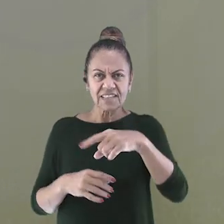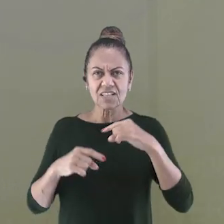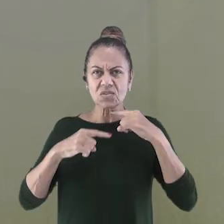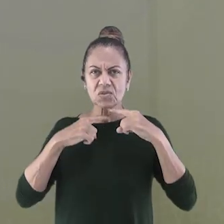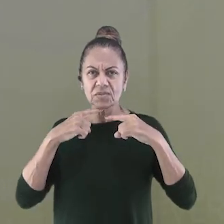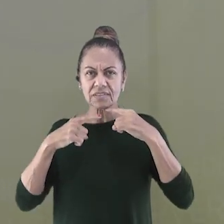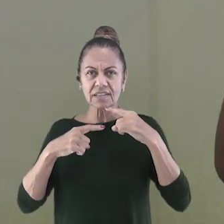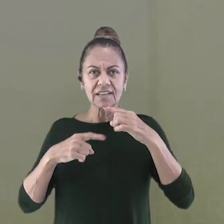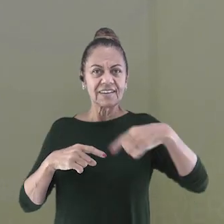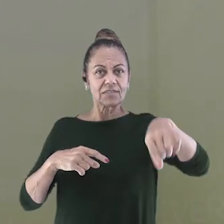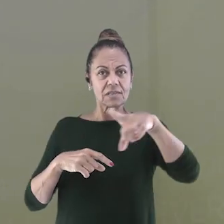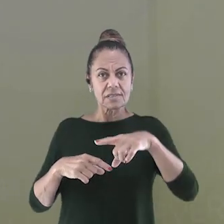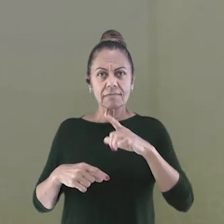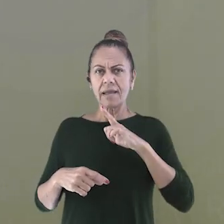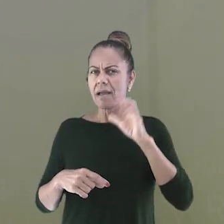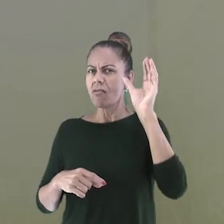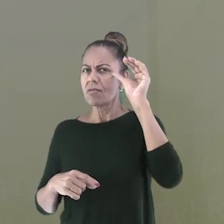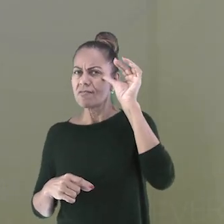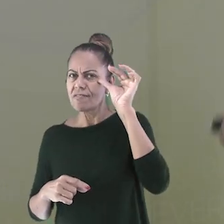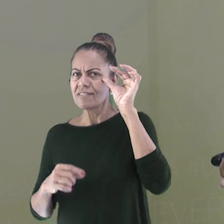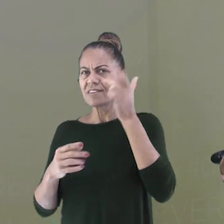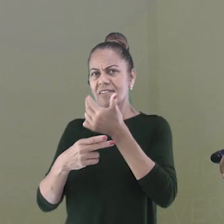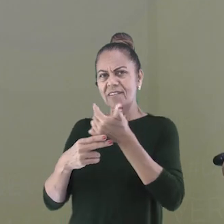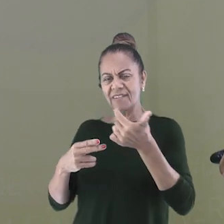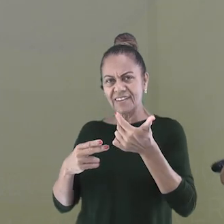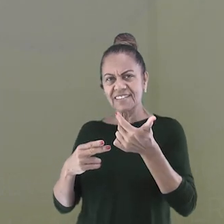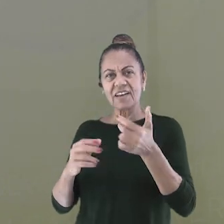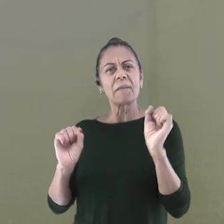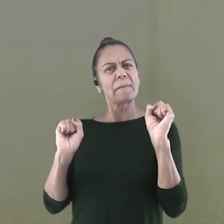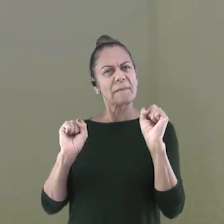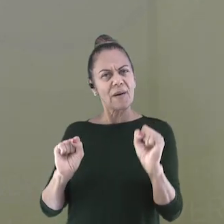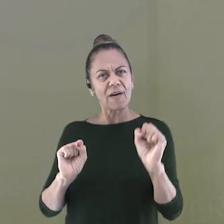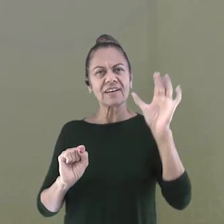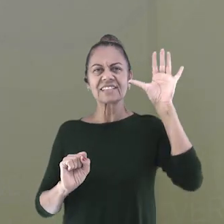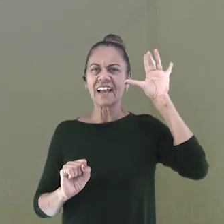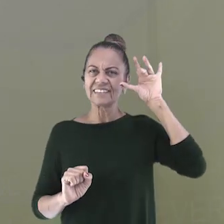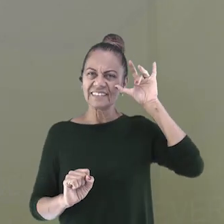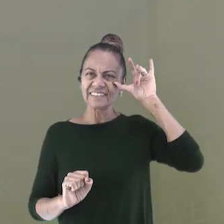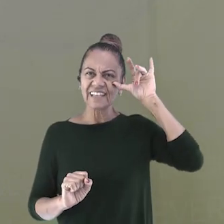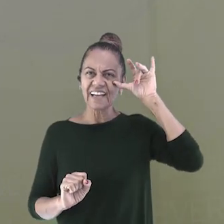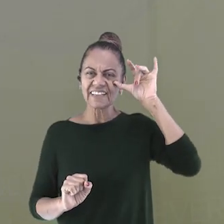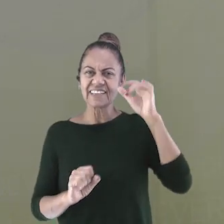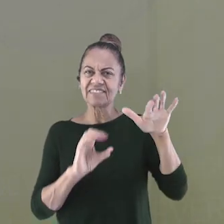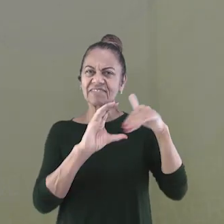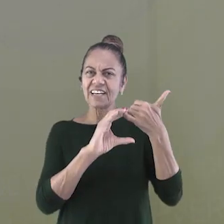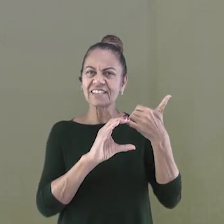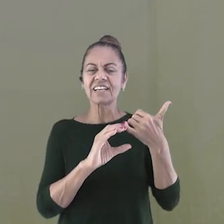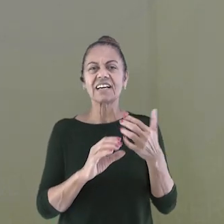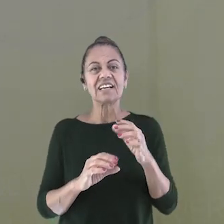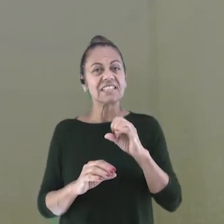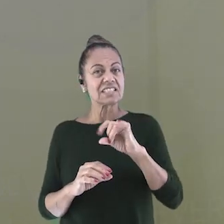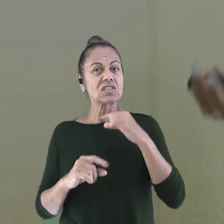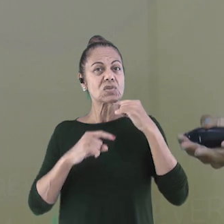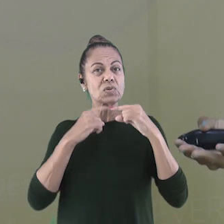Quer nos contar alguma curiosidade? Você pode falar conosco por meio do Instagram arroba dever em casa na TV